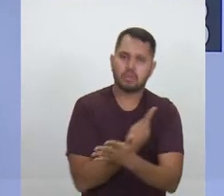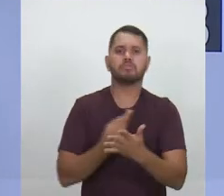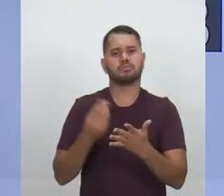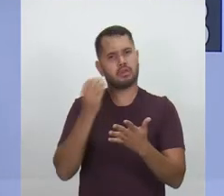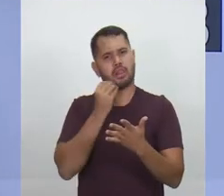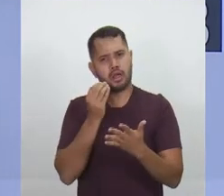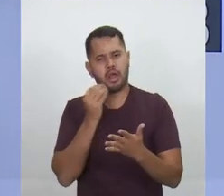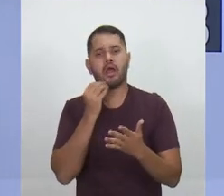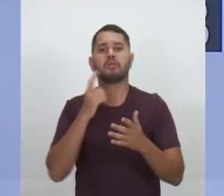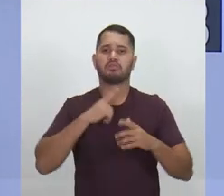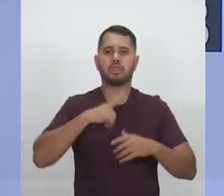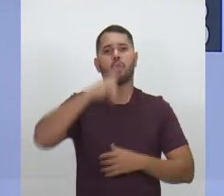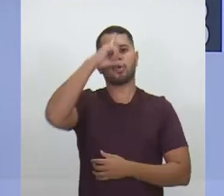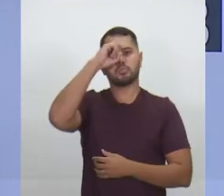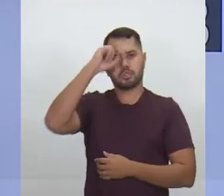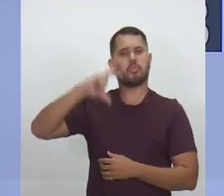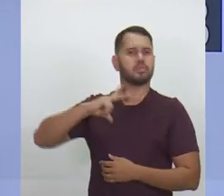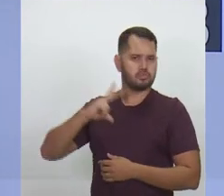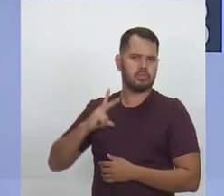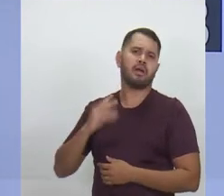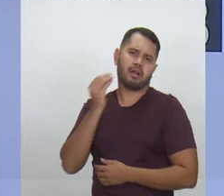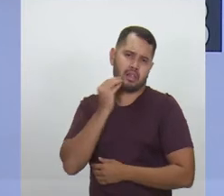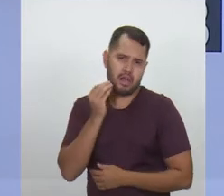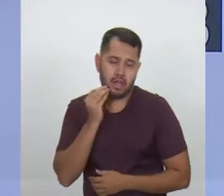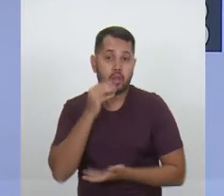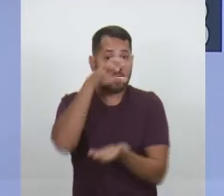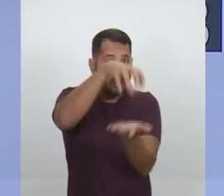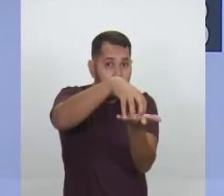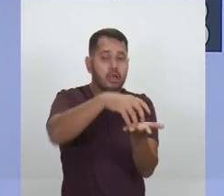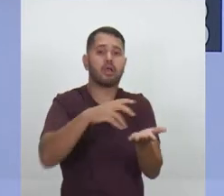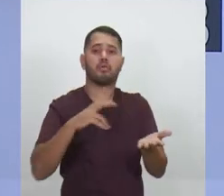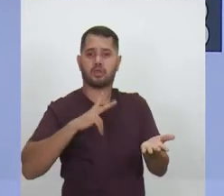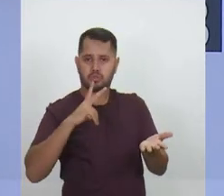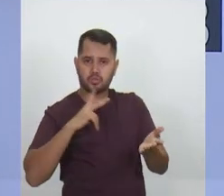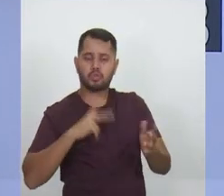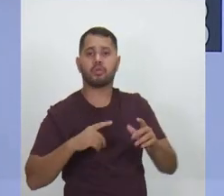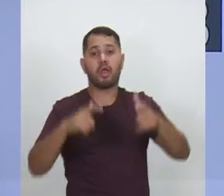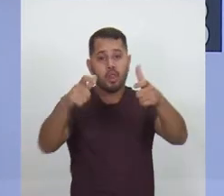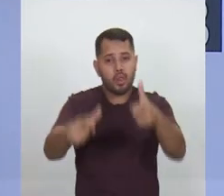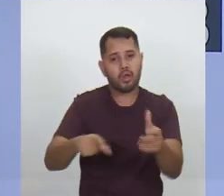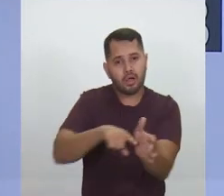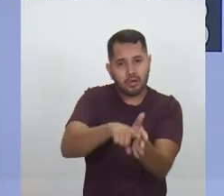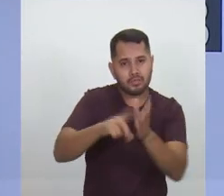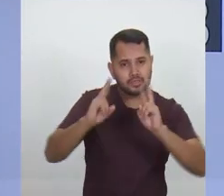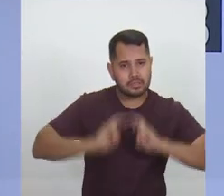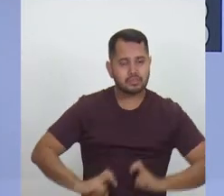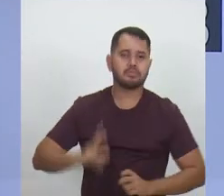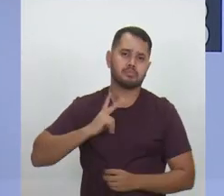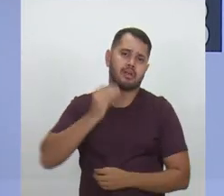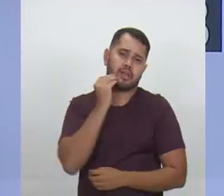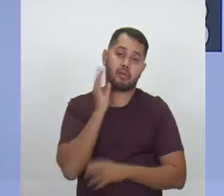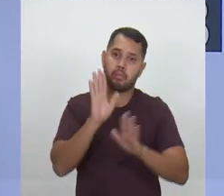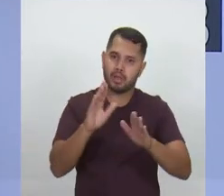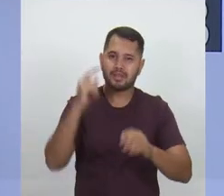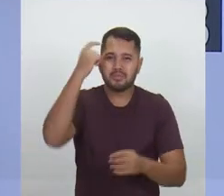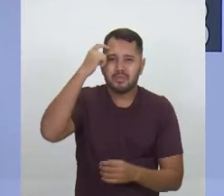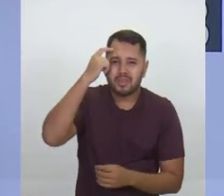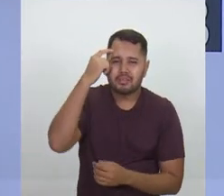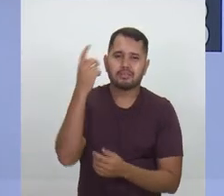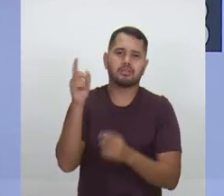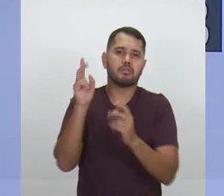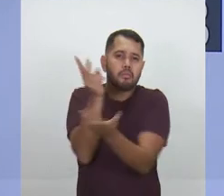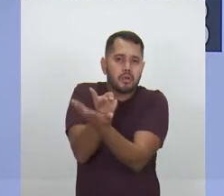tenhamos hospitais particulares, clínicas particulares, consultórios funcionando. Mas nós não podemos prescindir de uma